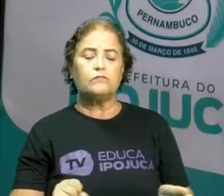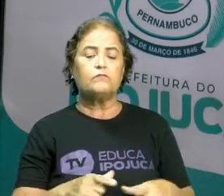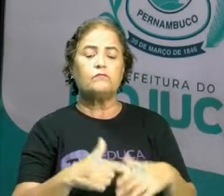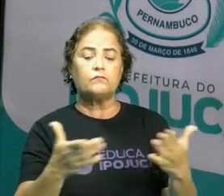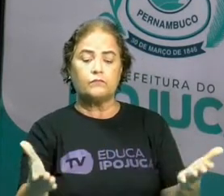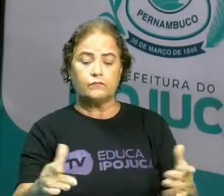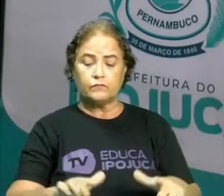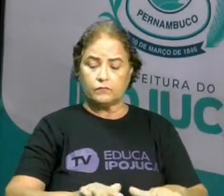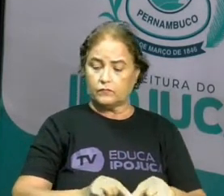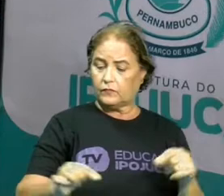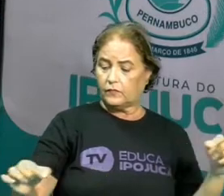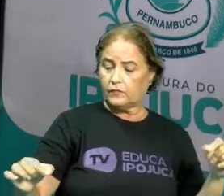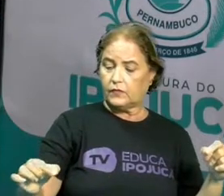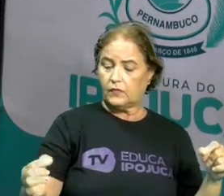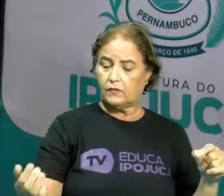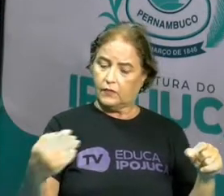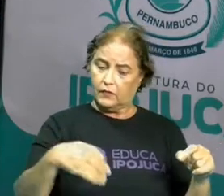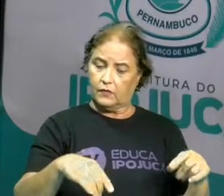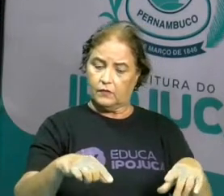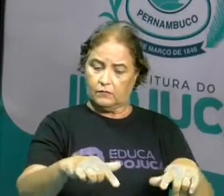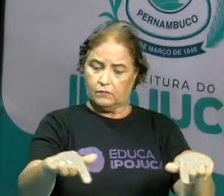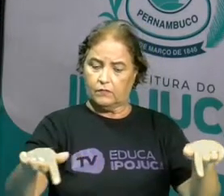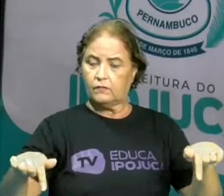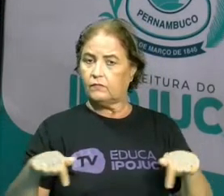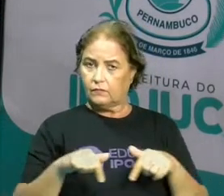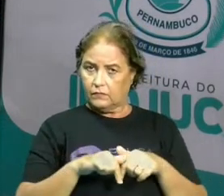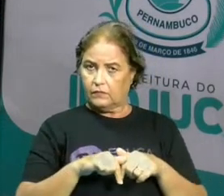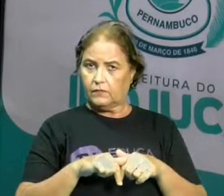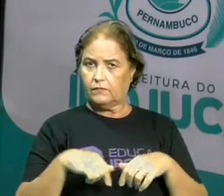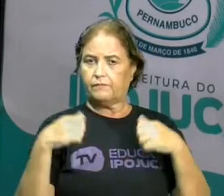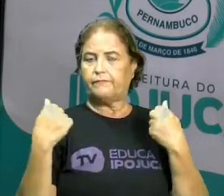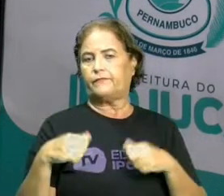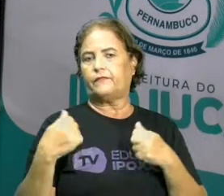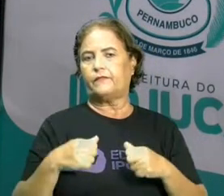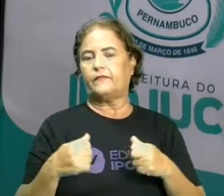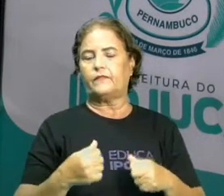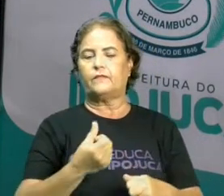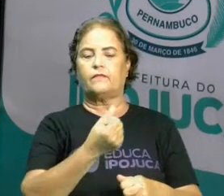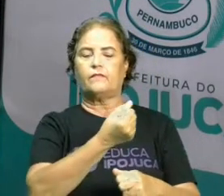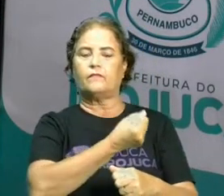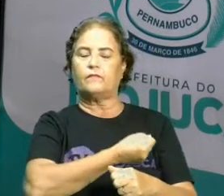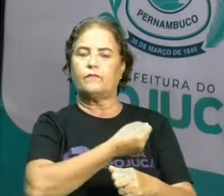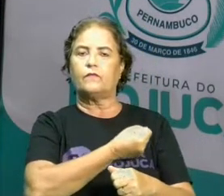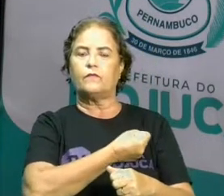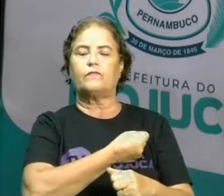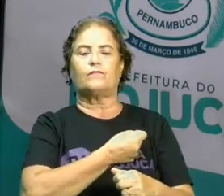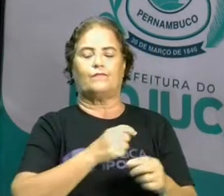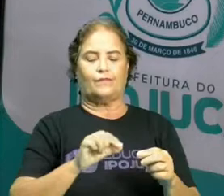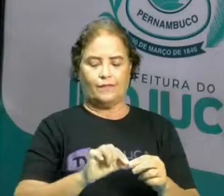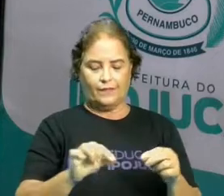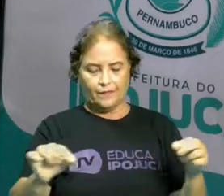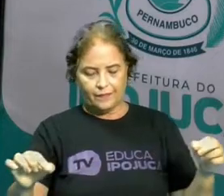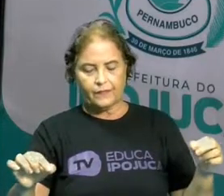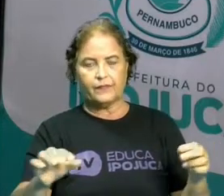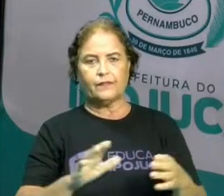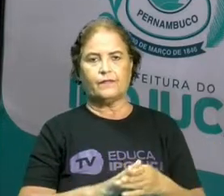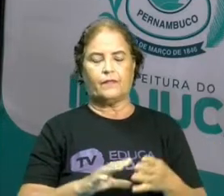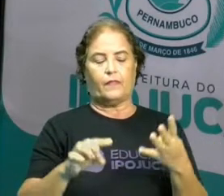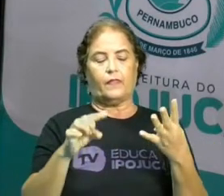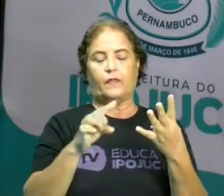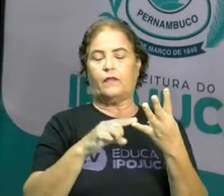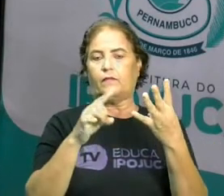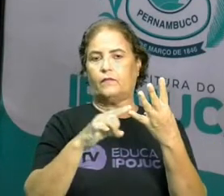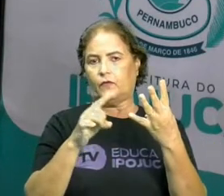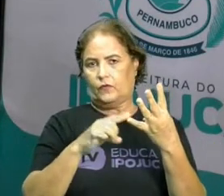ela cabe na sua sala? Pois é. Nós precisamos dos números também para dizer isso. E, por